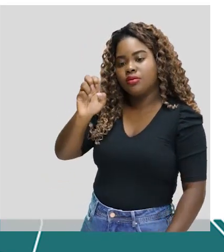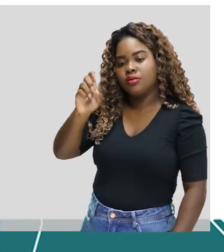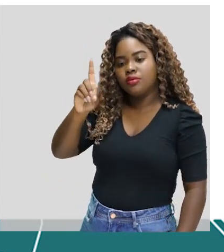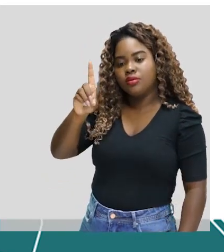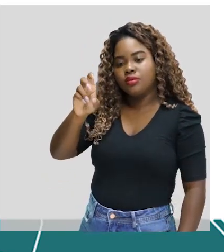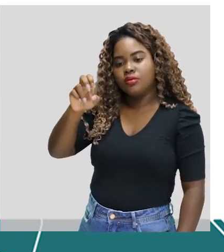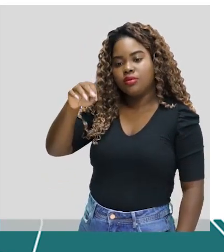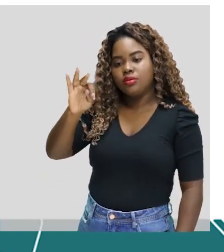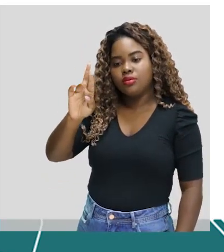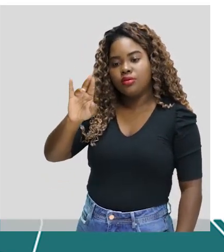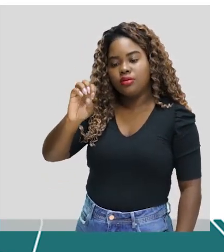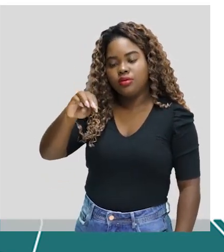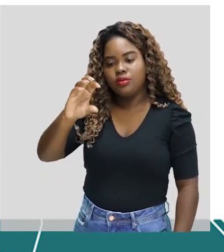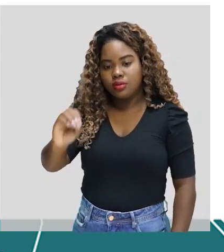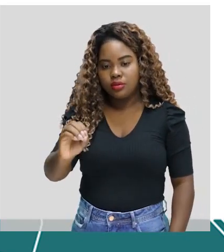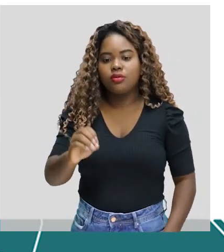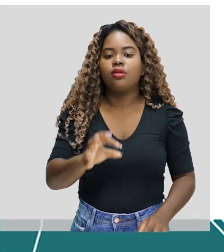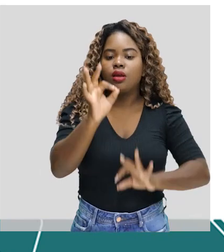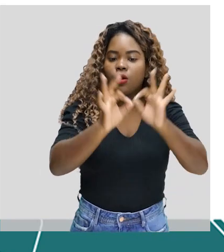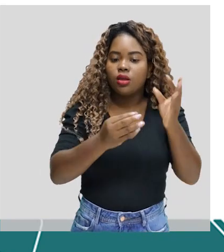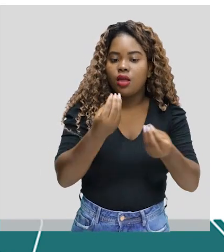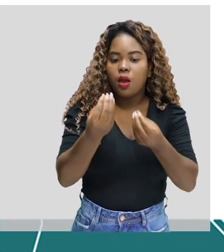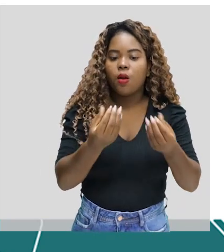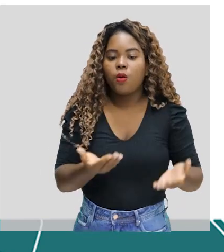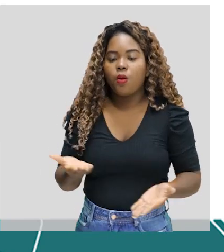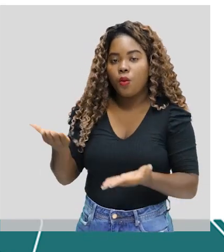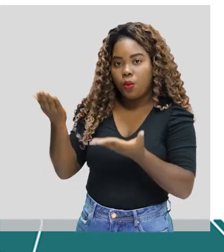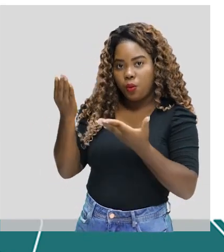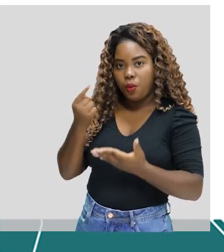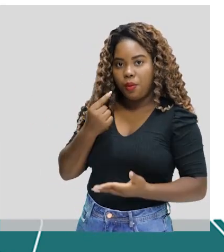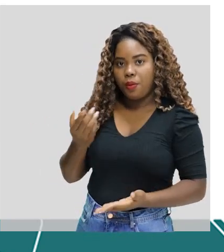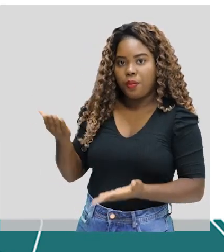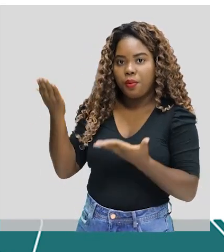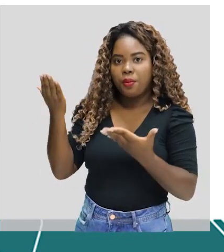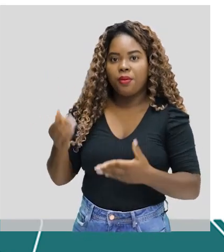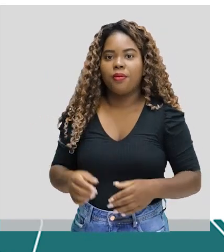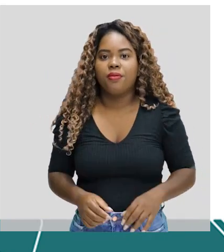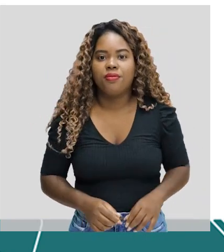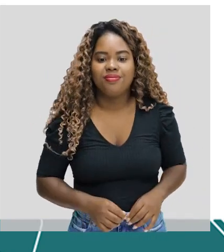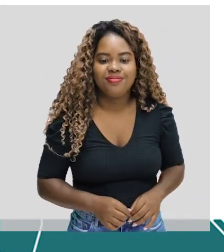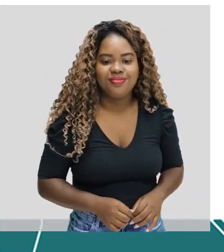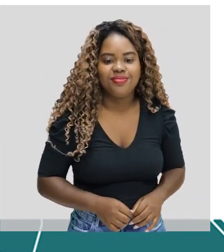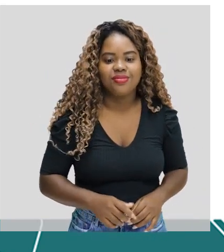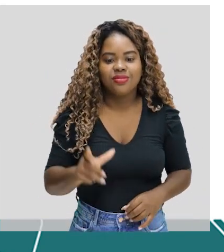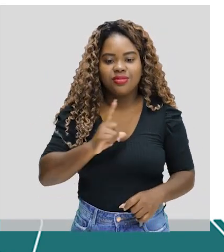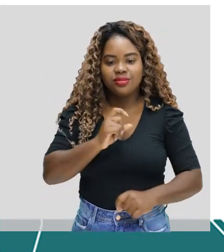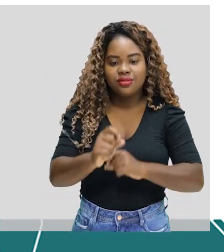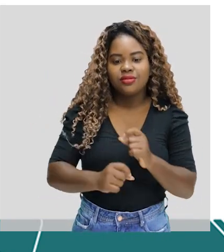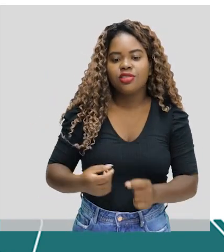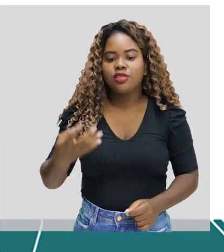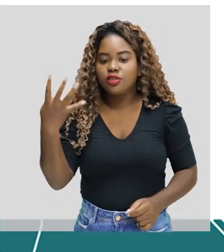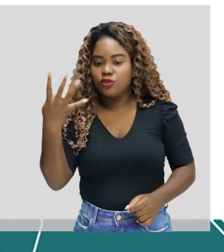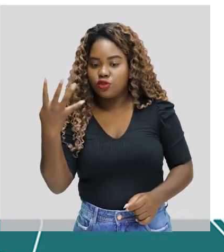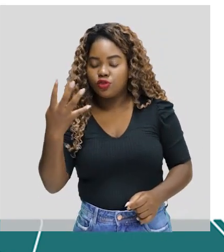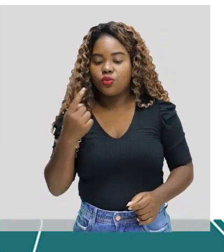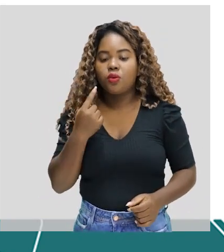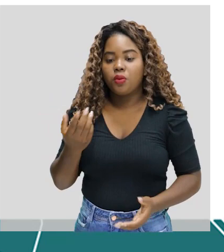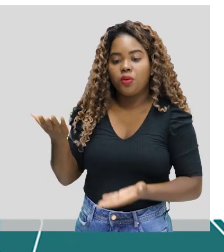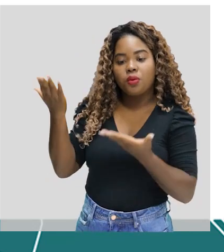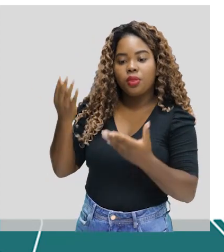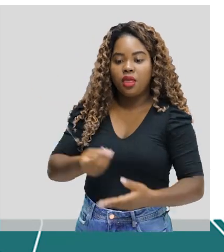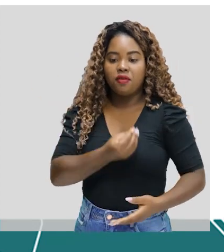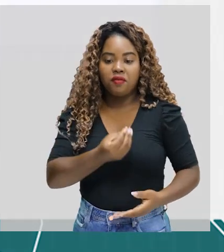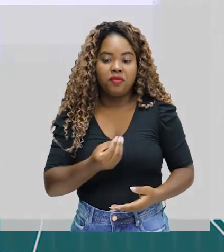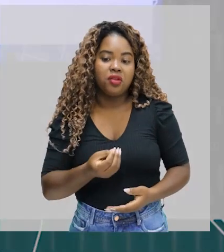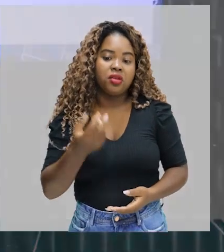organizada assim, aptidão física, atividade física, sedentarismo, influência da vida